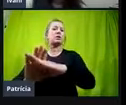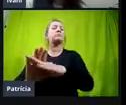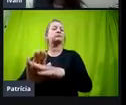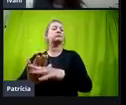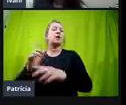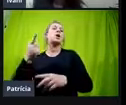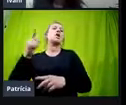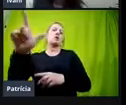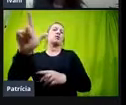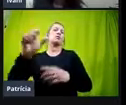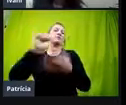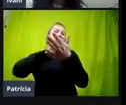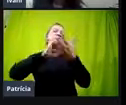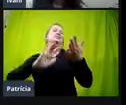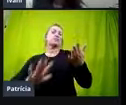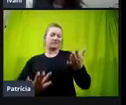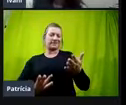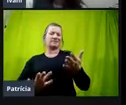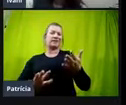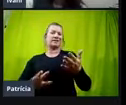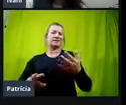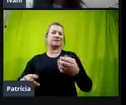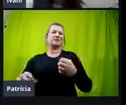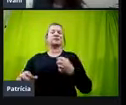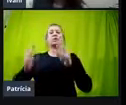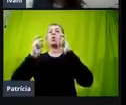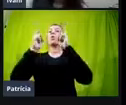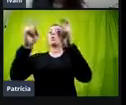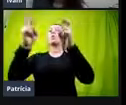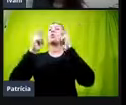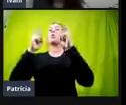uma das tarefas que ele queria, que era andar de ônibus sozinho,